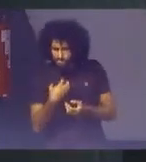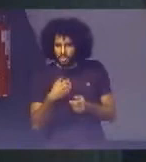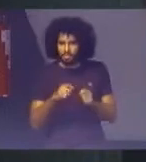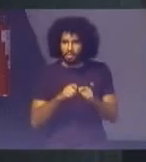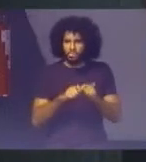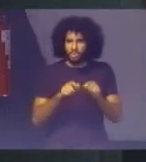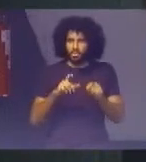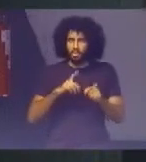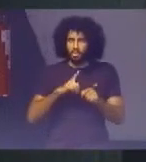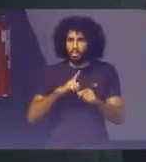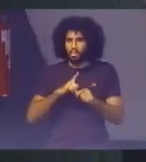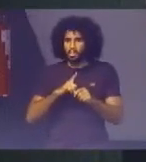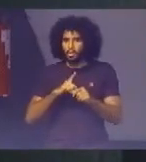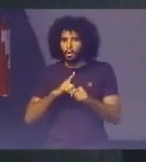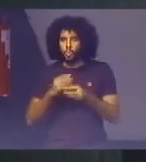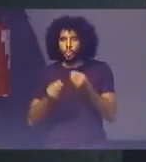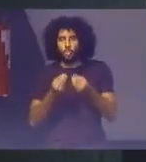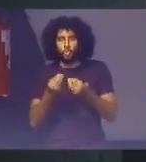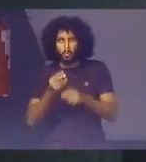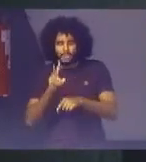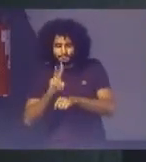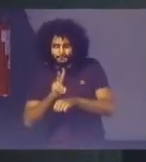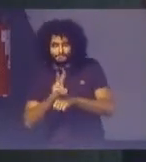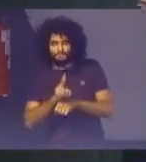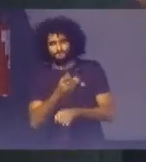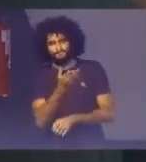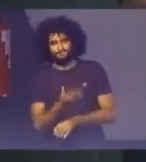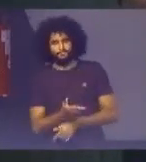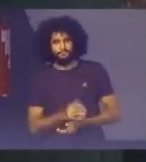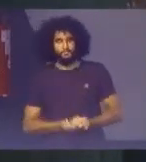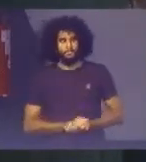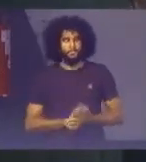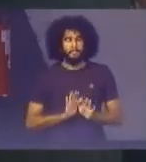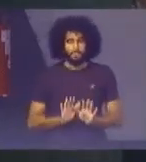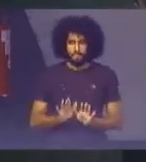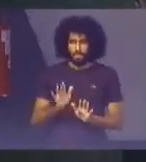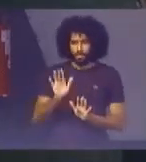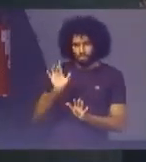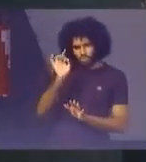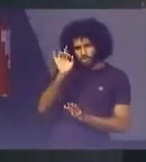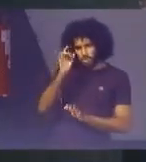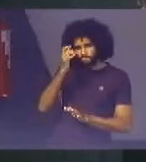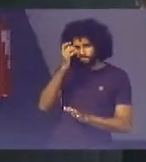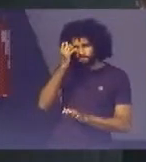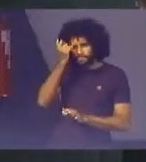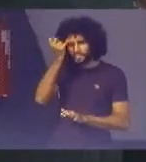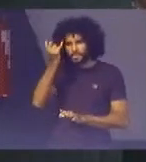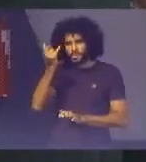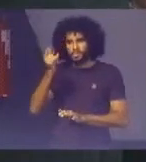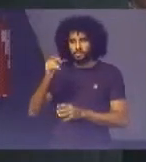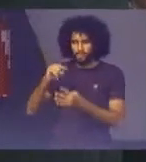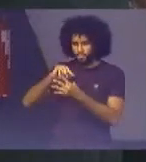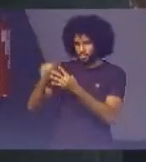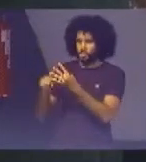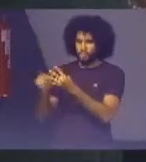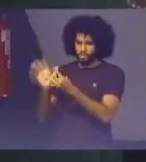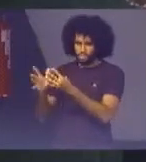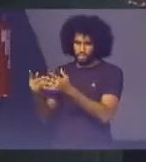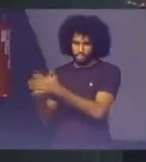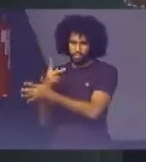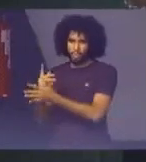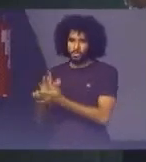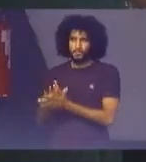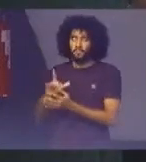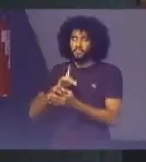Integrada E numa ação Preventiva Para vocês terem Uma ação Uma ideia Só praticamente Esses quatro casos Tem